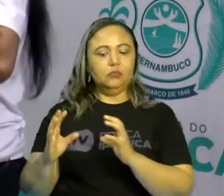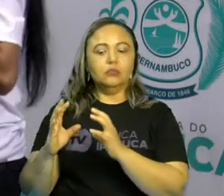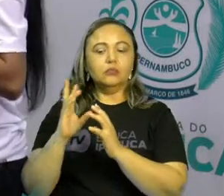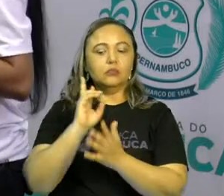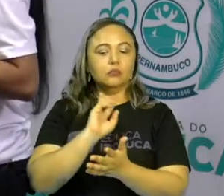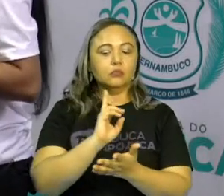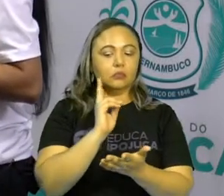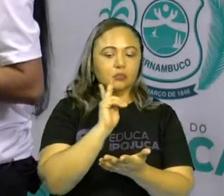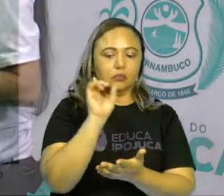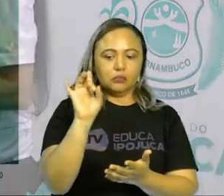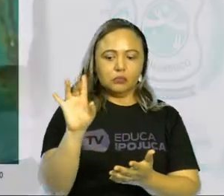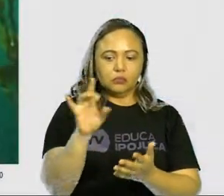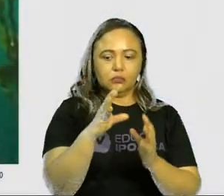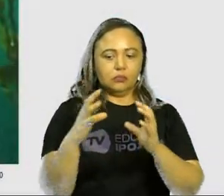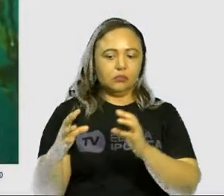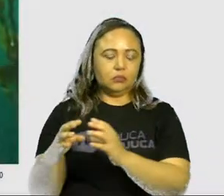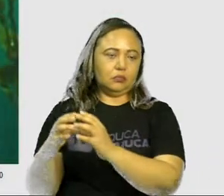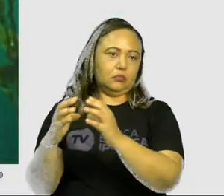ver mais aqui?